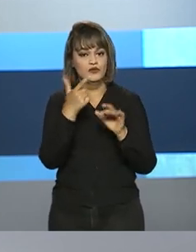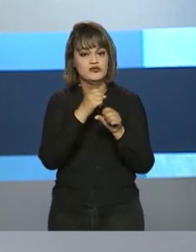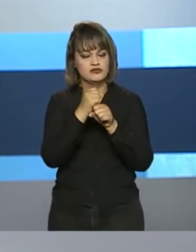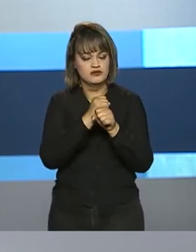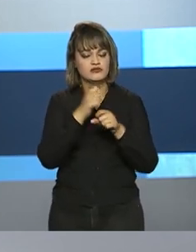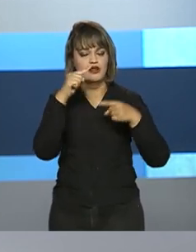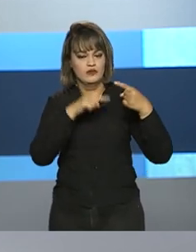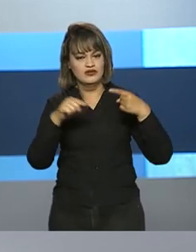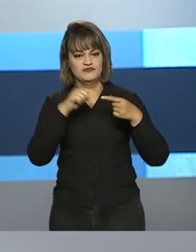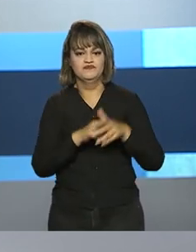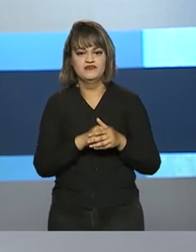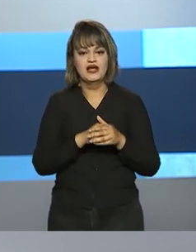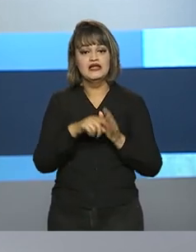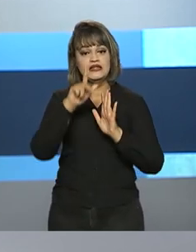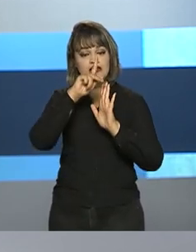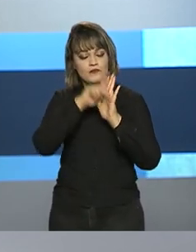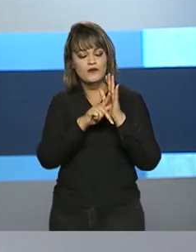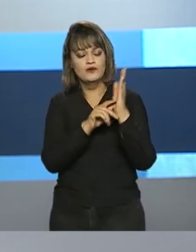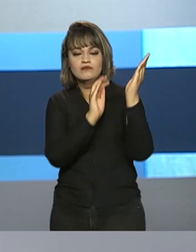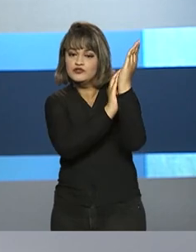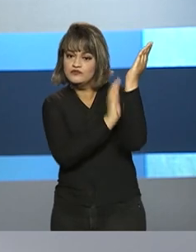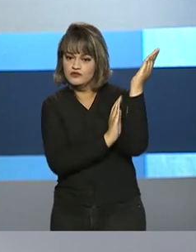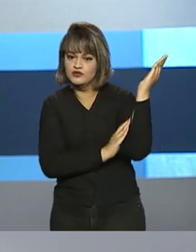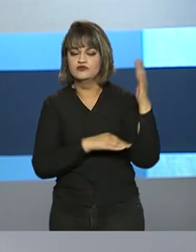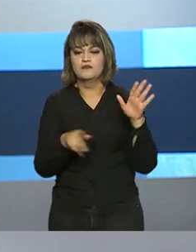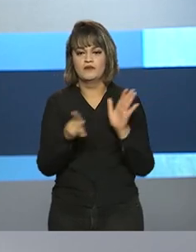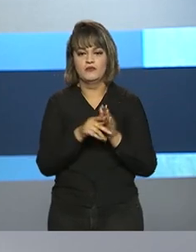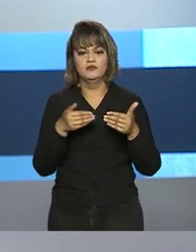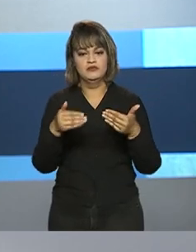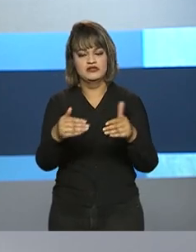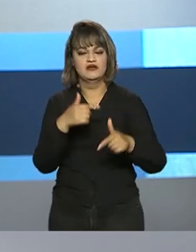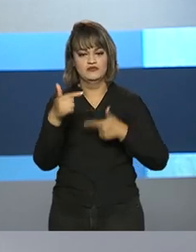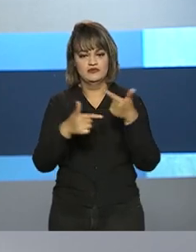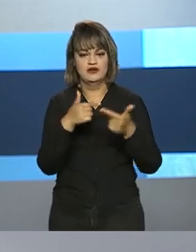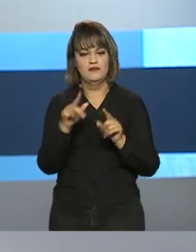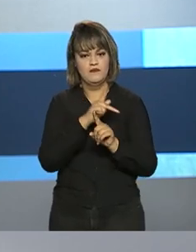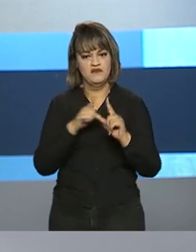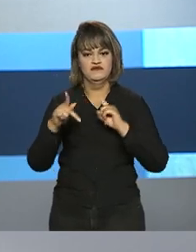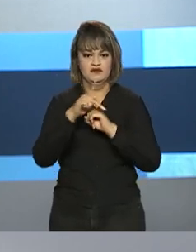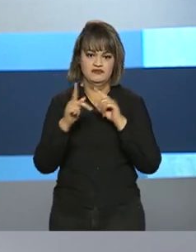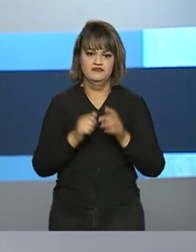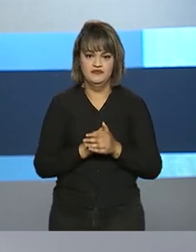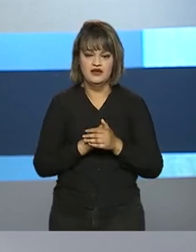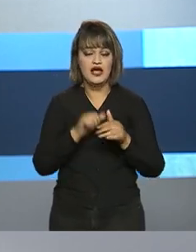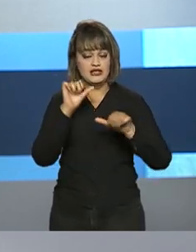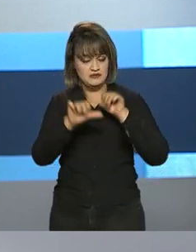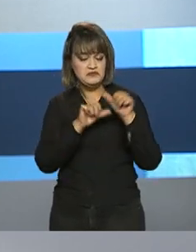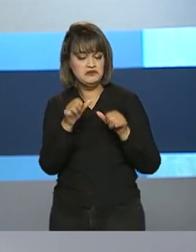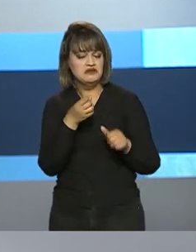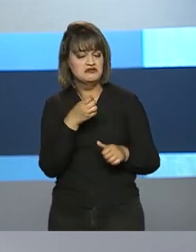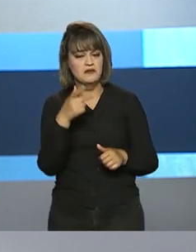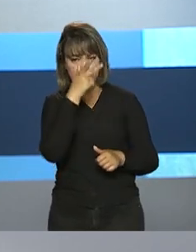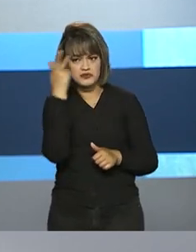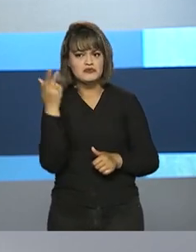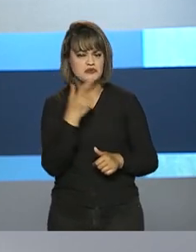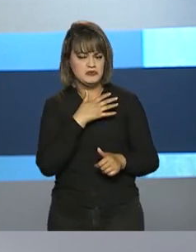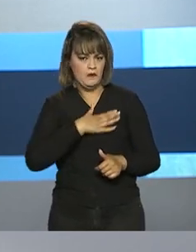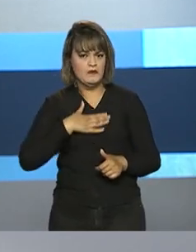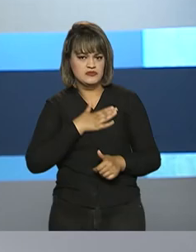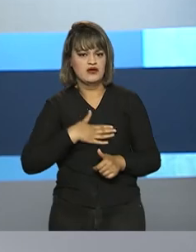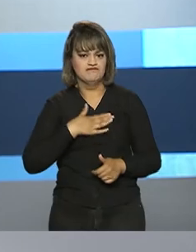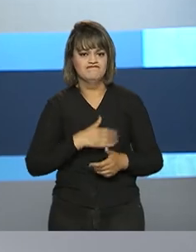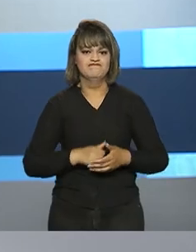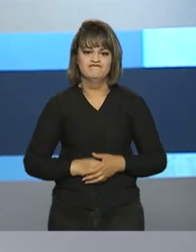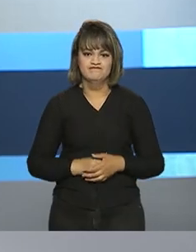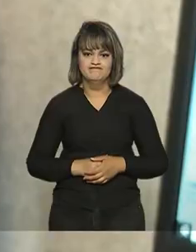com o programa de desburocratização do Ministério do Trabalho e Previdência. As mudanças foram bem recebidas por trabalhadores